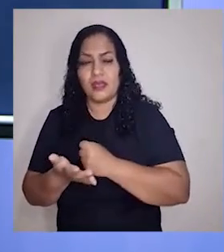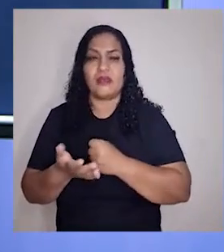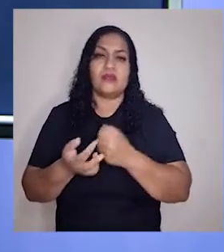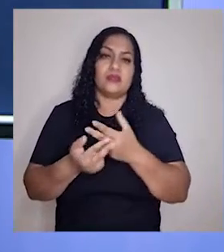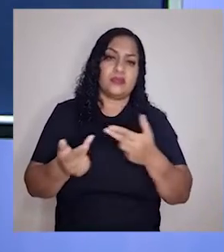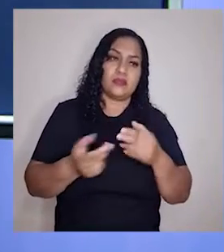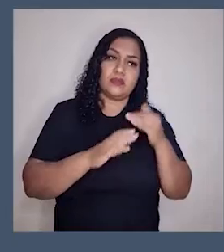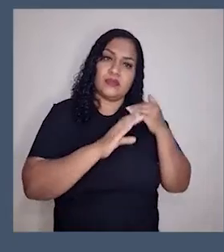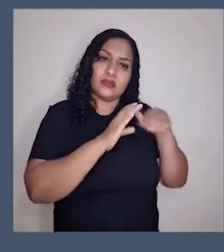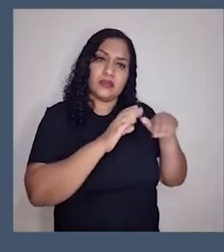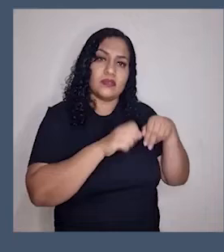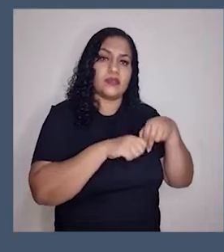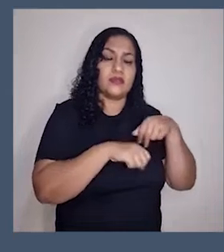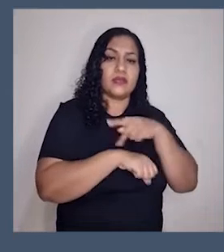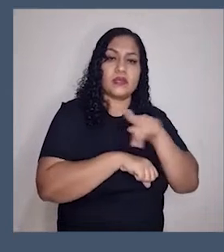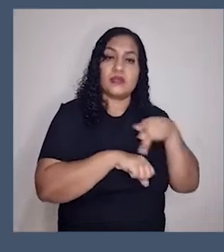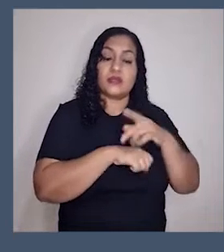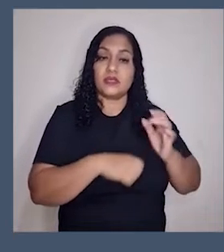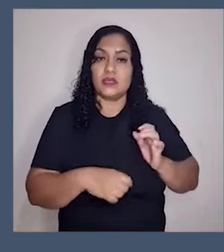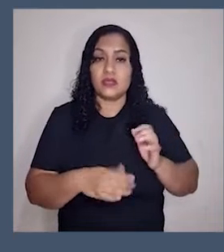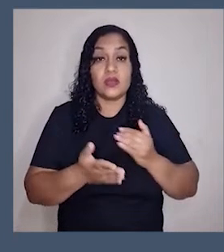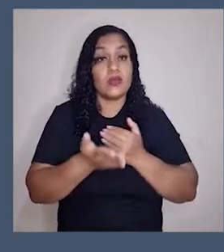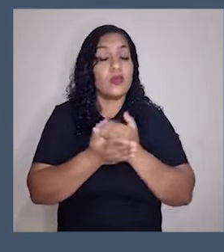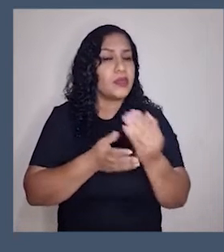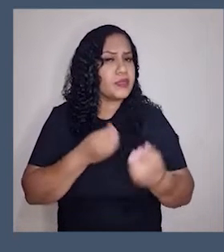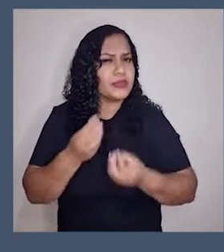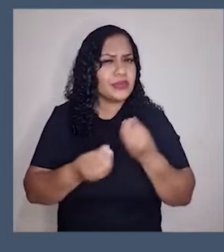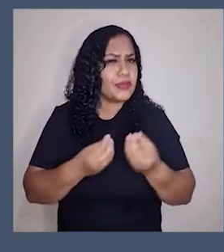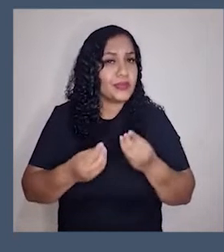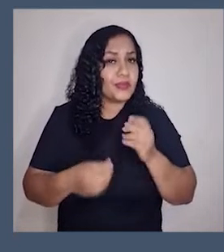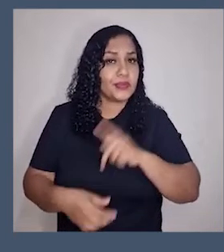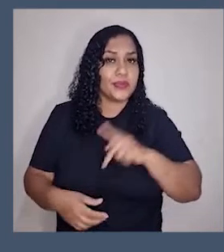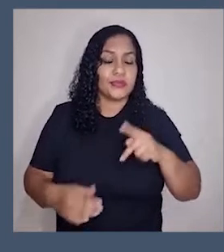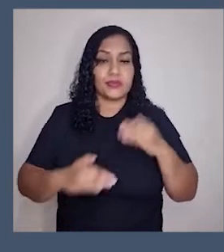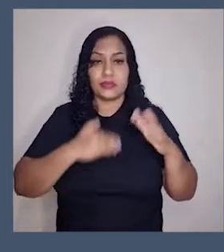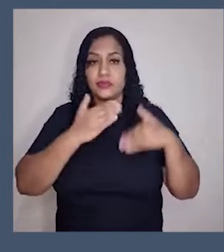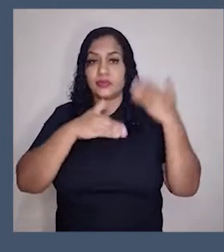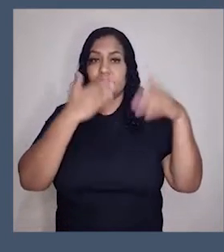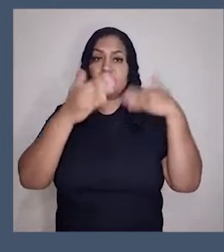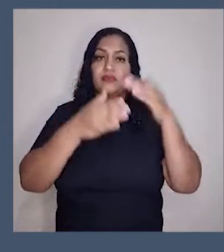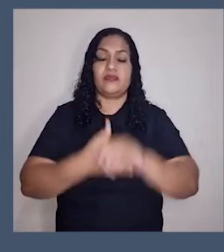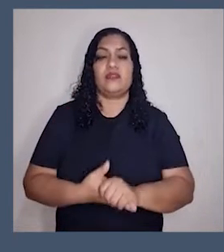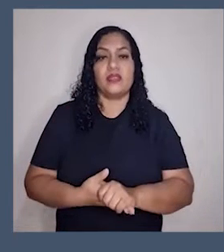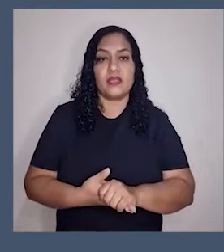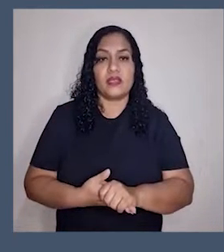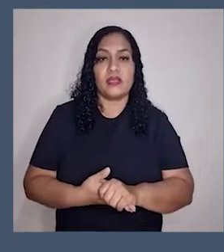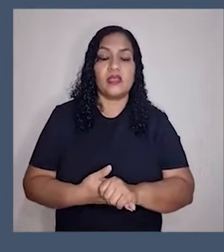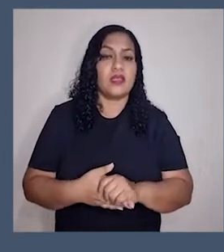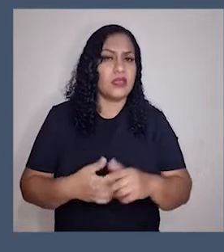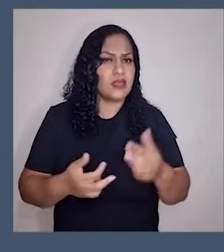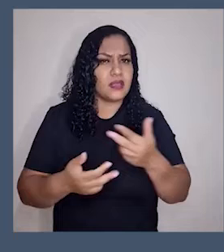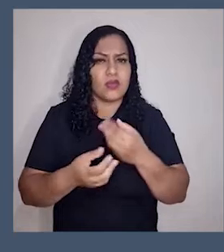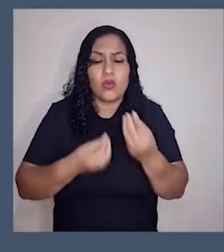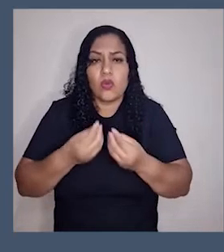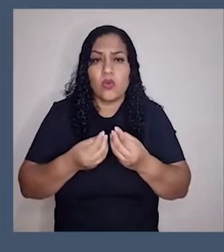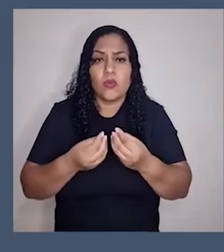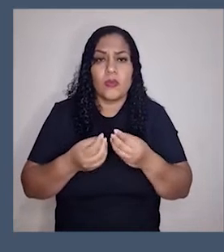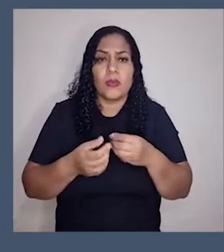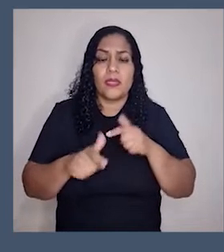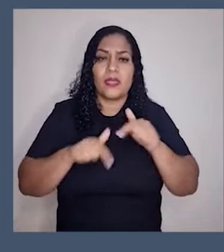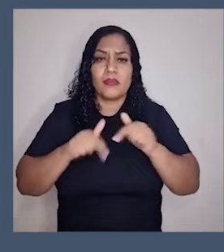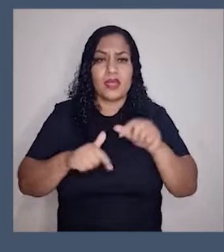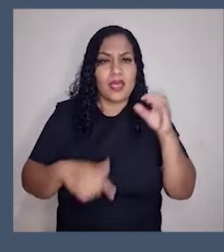Revolução Industrial começa na Inglaterra com o que, professora? Eles começaram, pessoal, a desenvolver máquinas a vapor, que